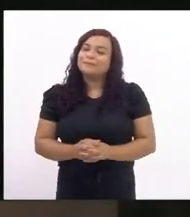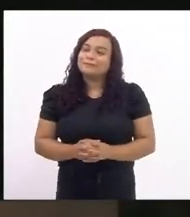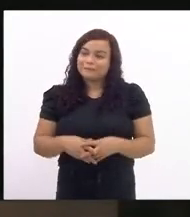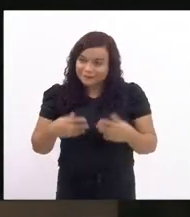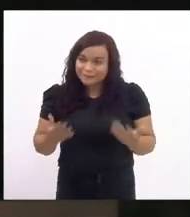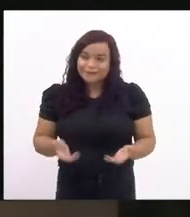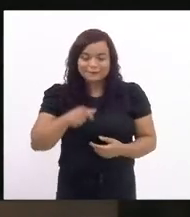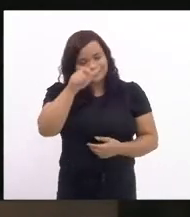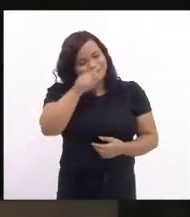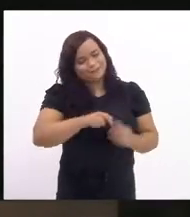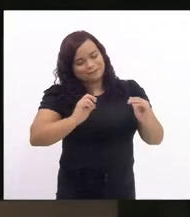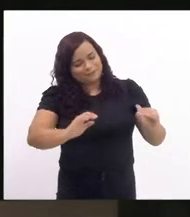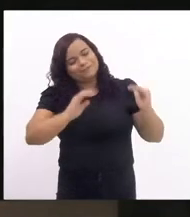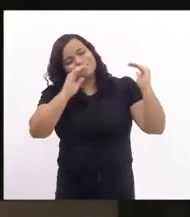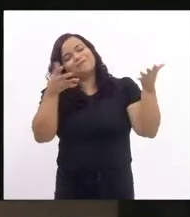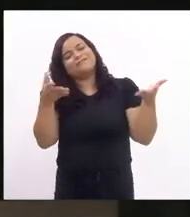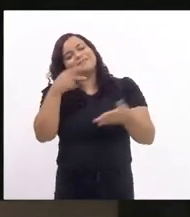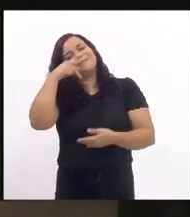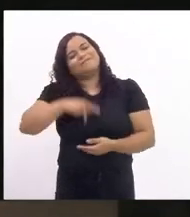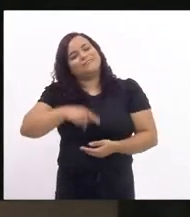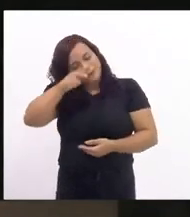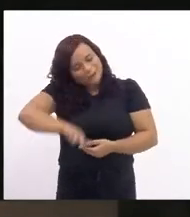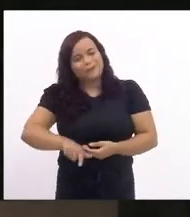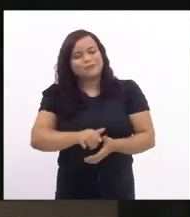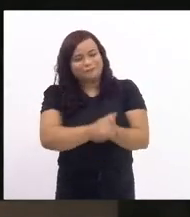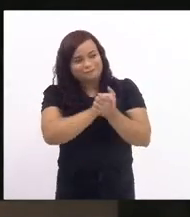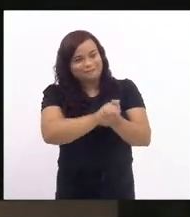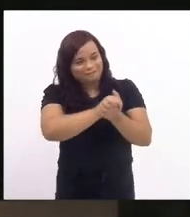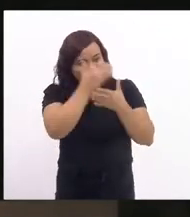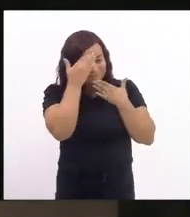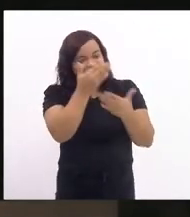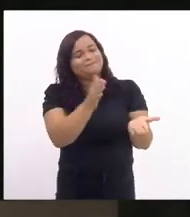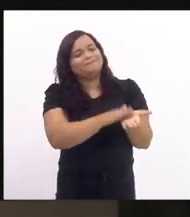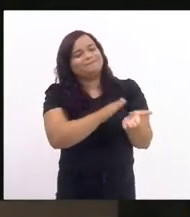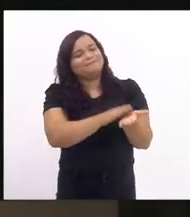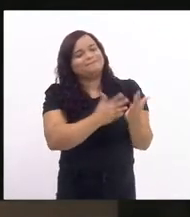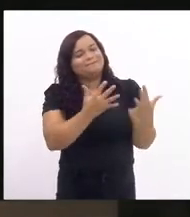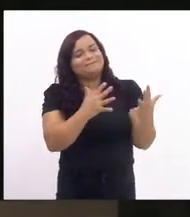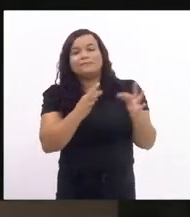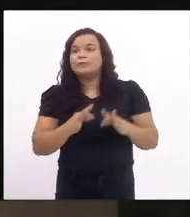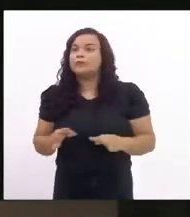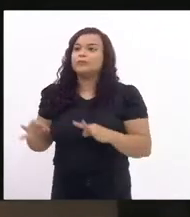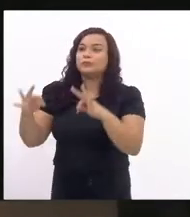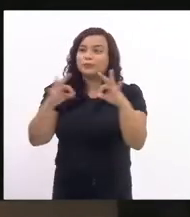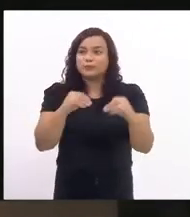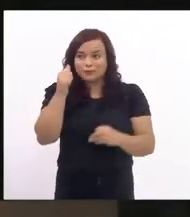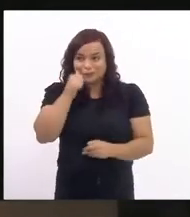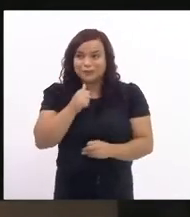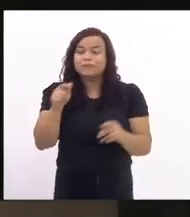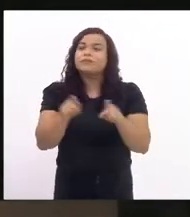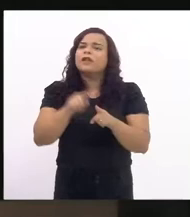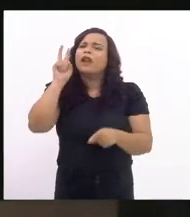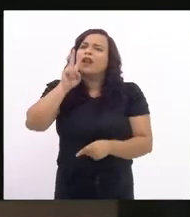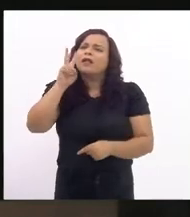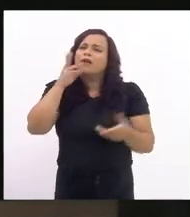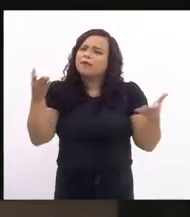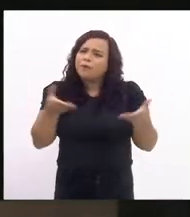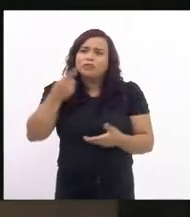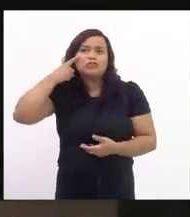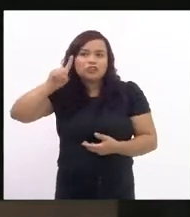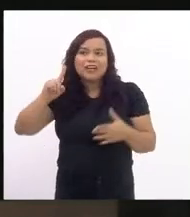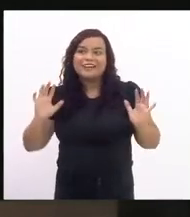figura de vossa excelência mais uma vez parabenizo a todas lembrando que esse é um dia de